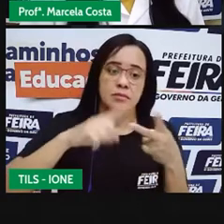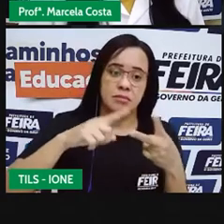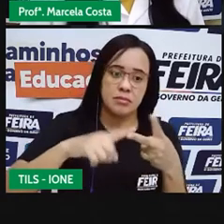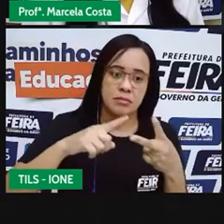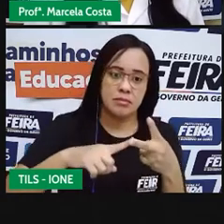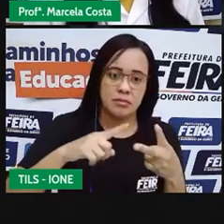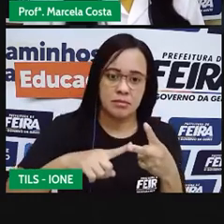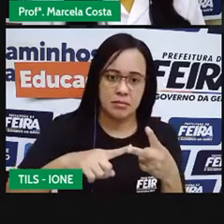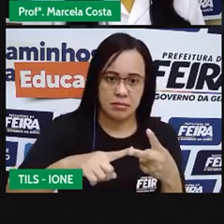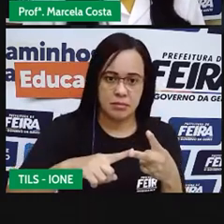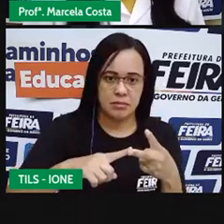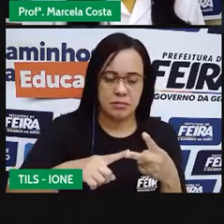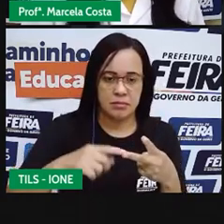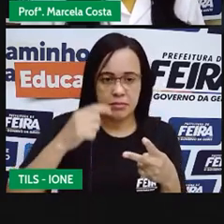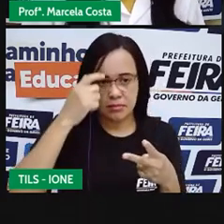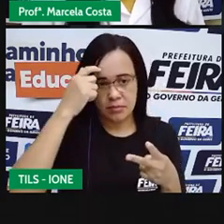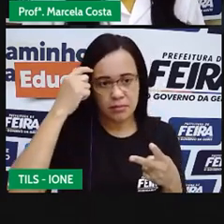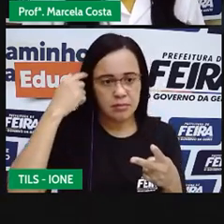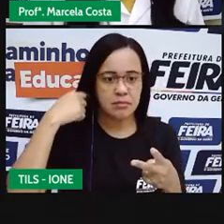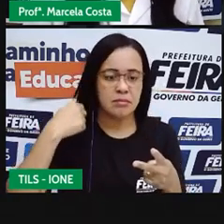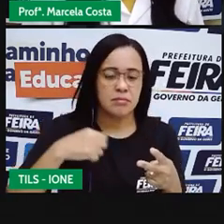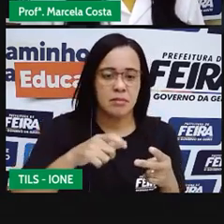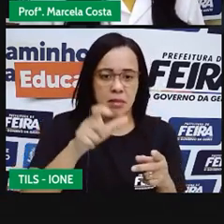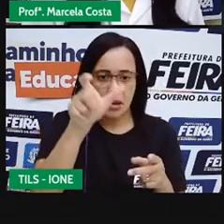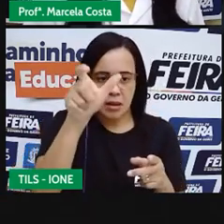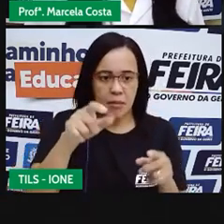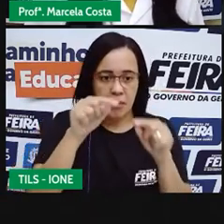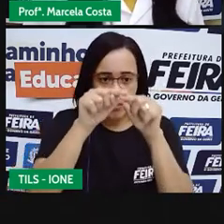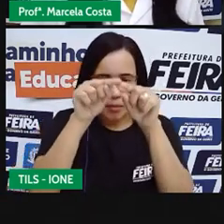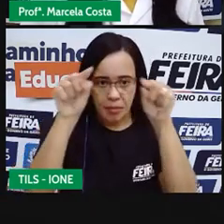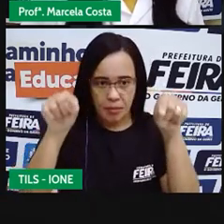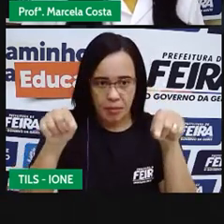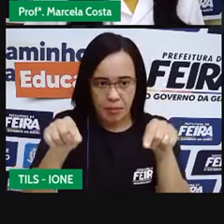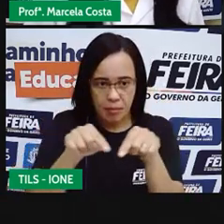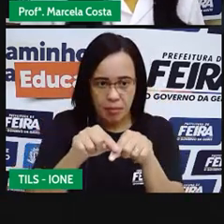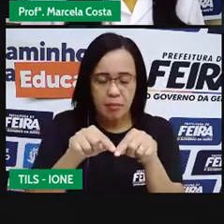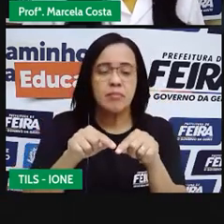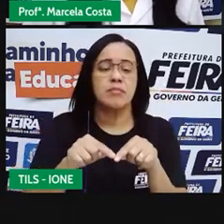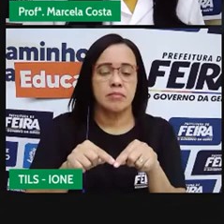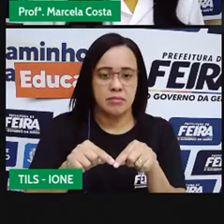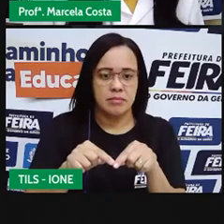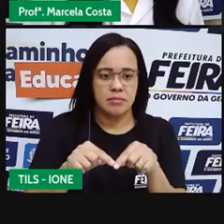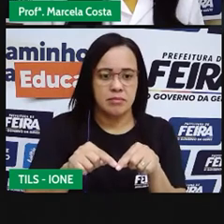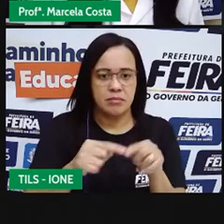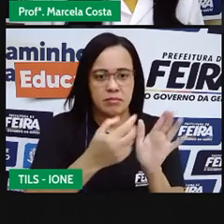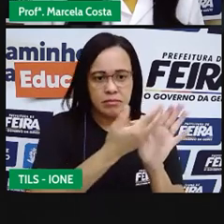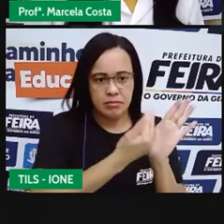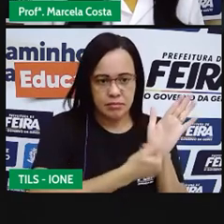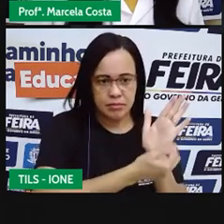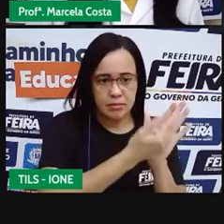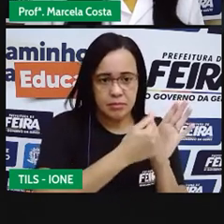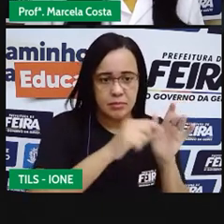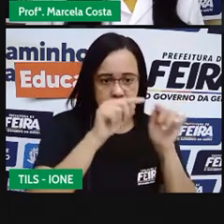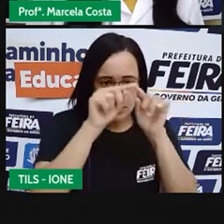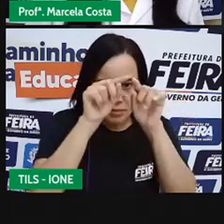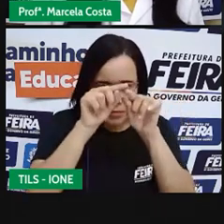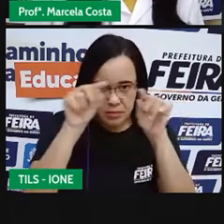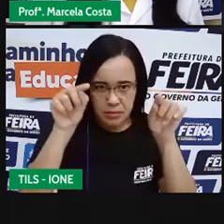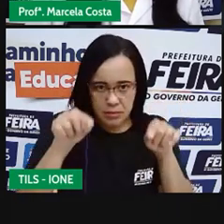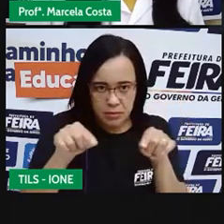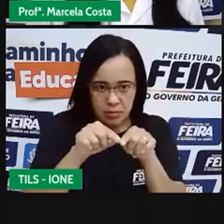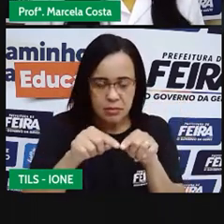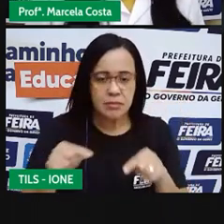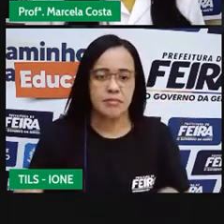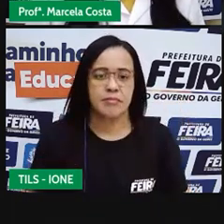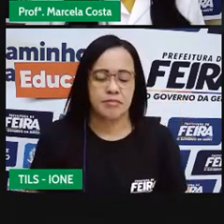você puxa uma outra coluna para o seu quadro, desenha outra coluna e vai desenhando